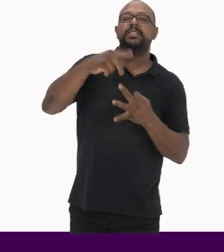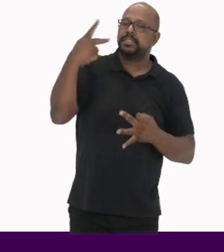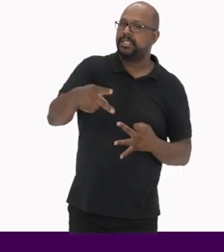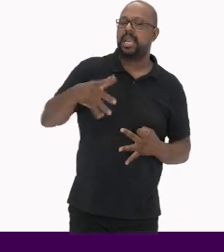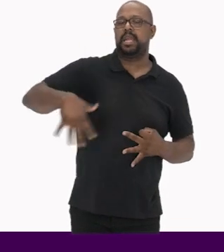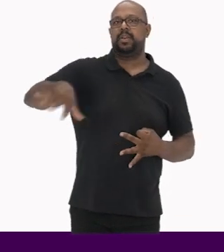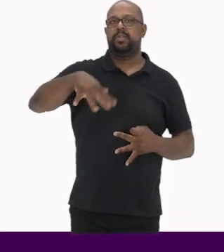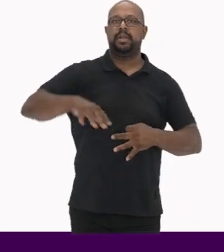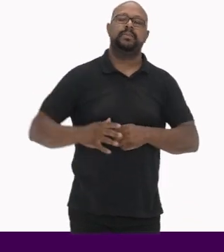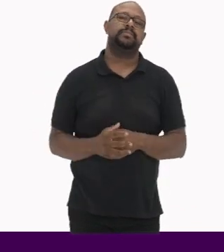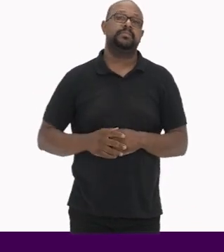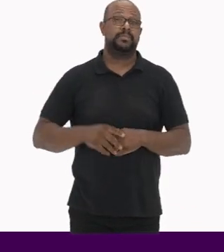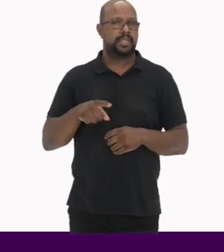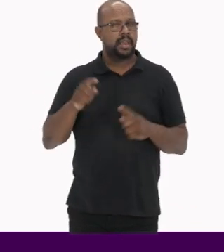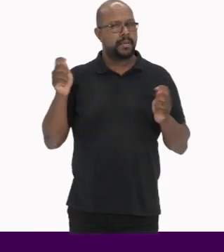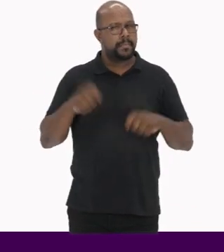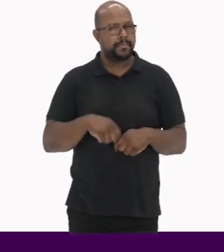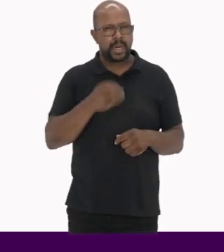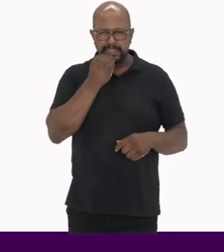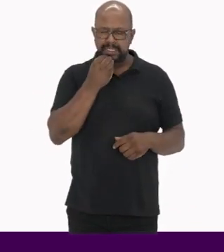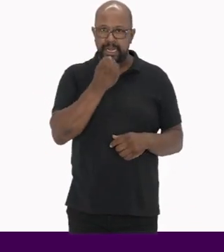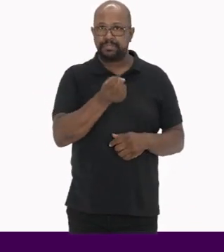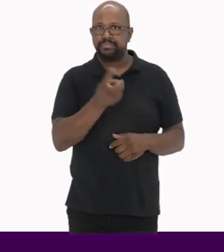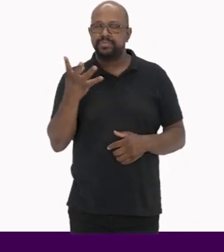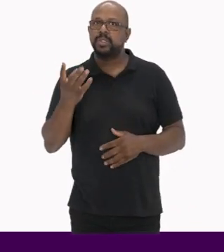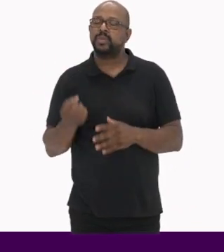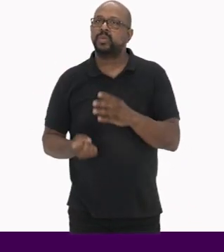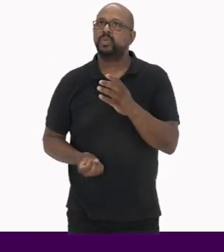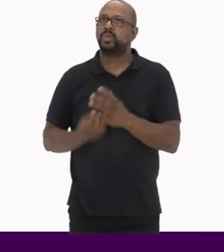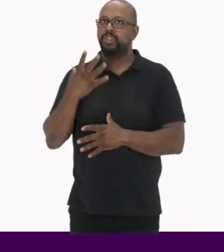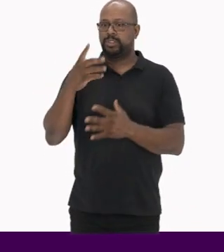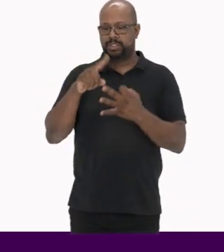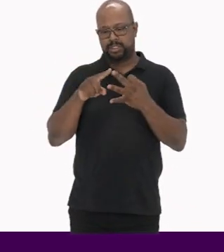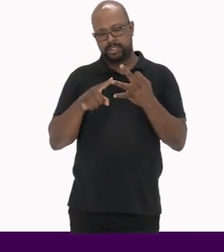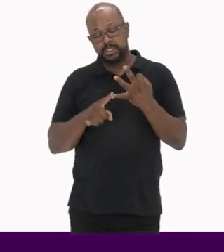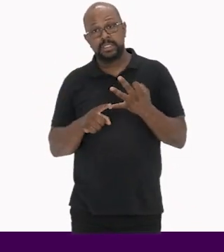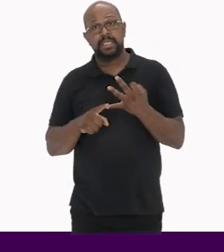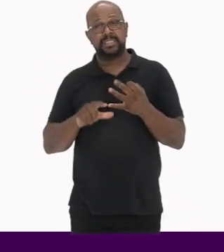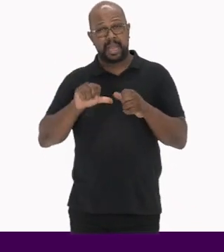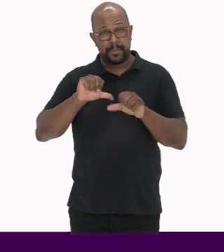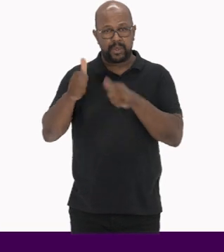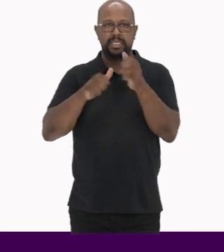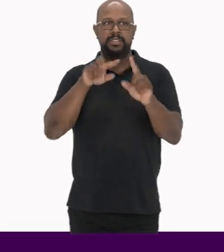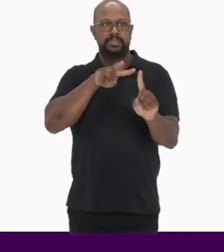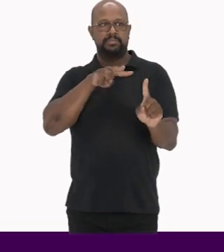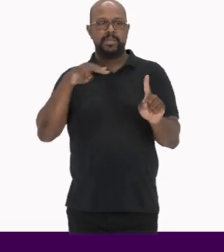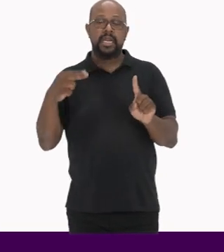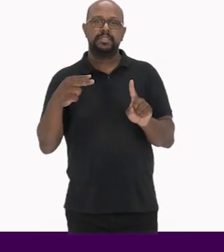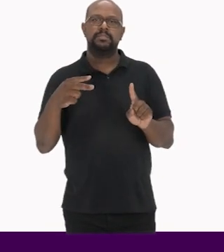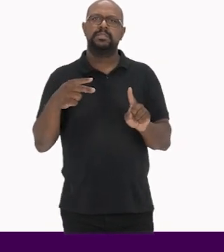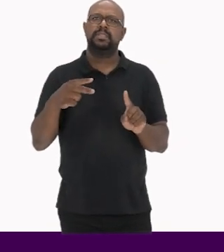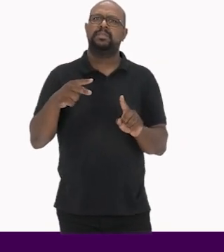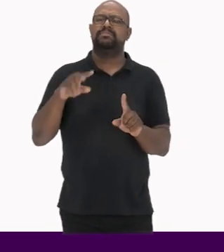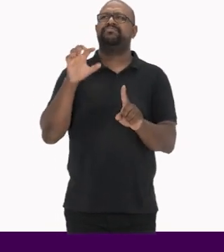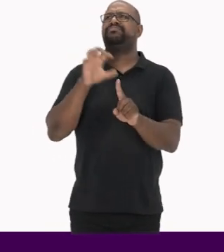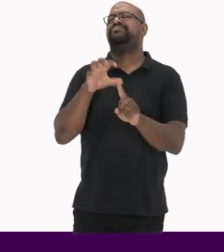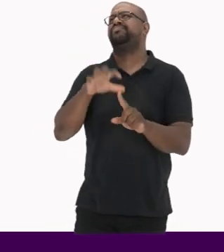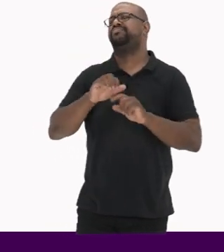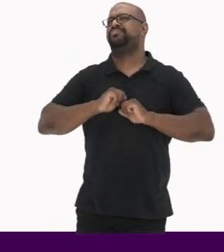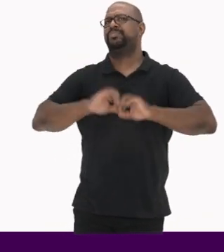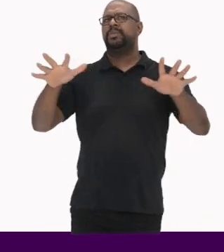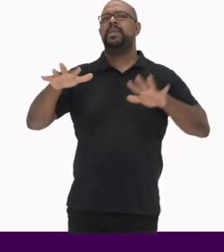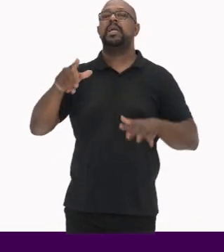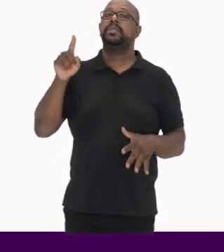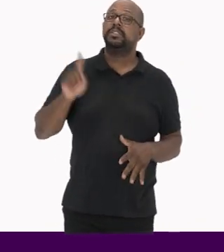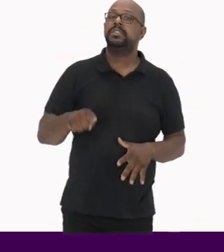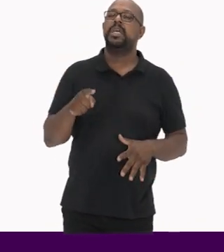Essas muitas possibilidades museológicas surgidas a partir dessa mudança de paradigma Repercutiram para